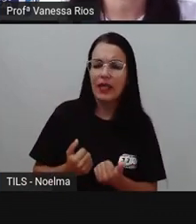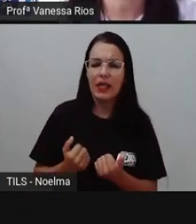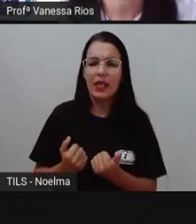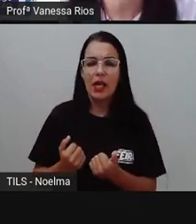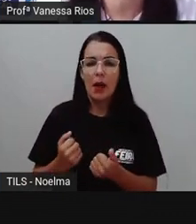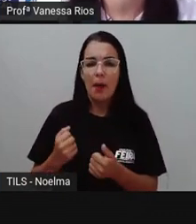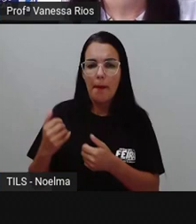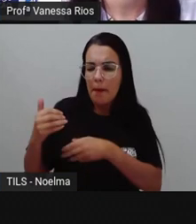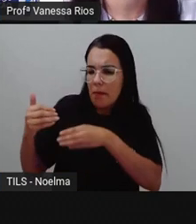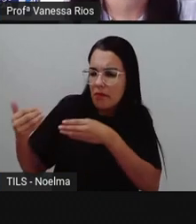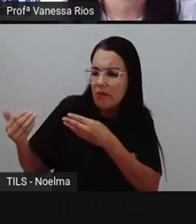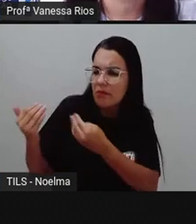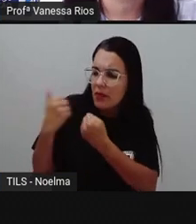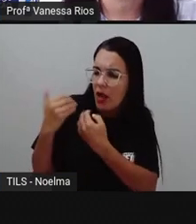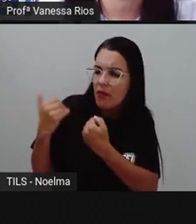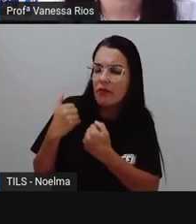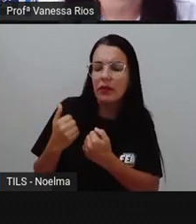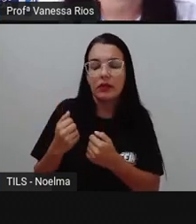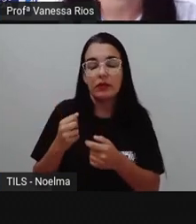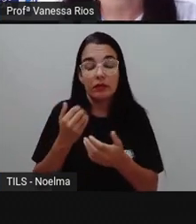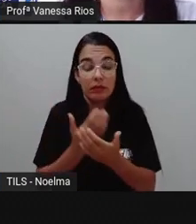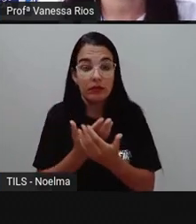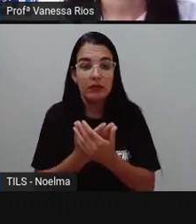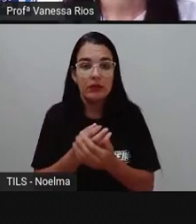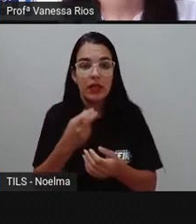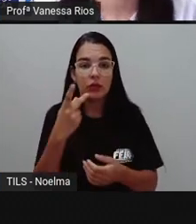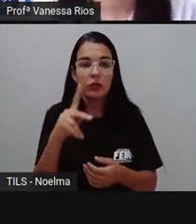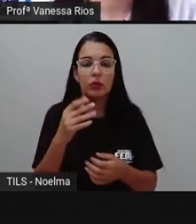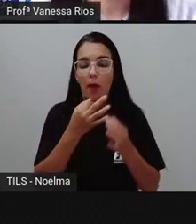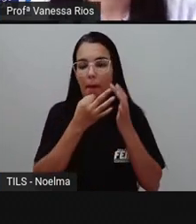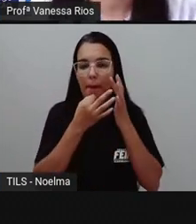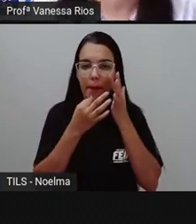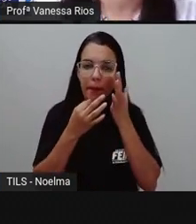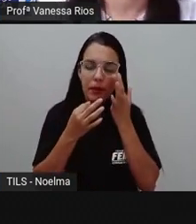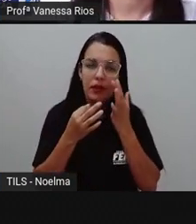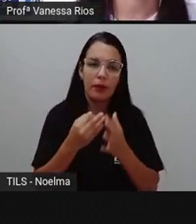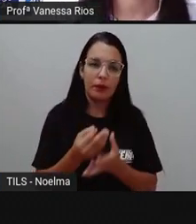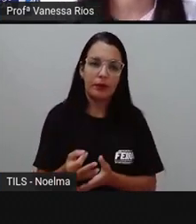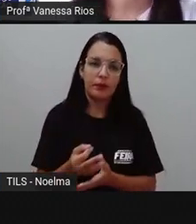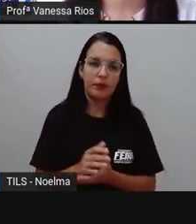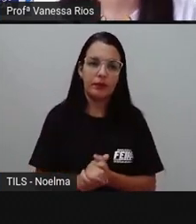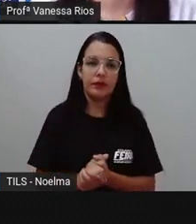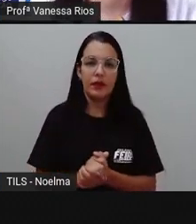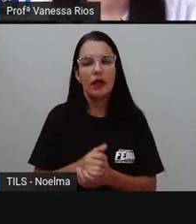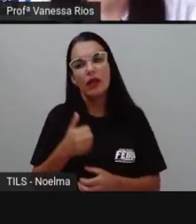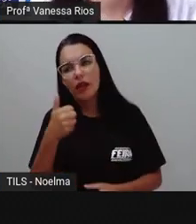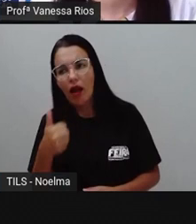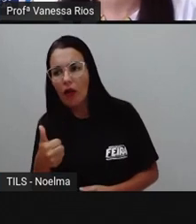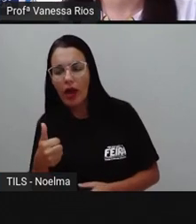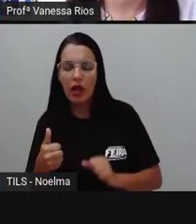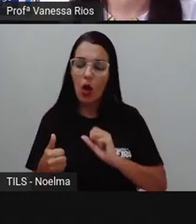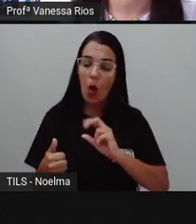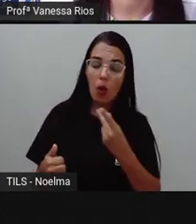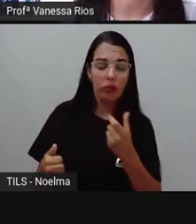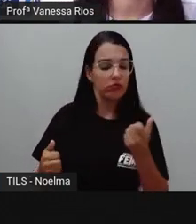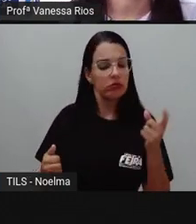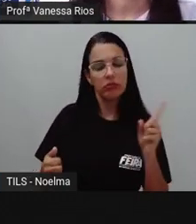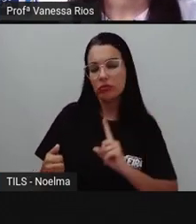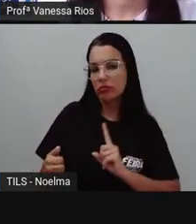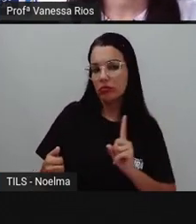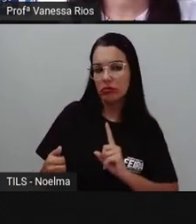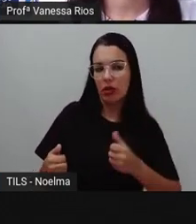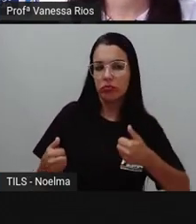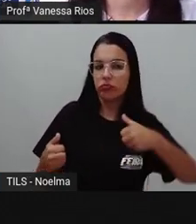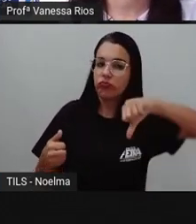texto, também formando a sua opinião contrária ou a favor, positiva ou negativa,